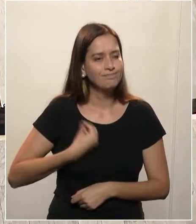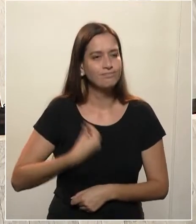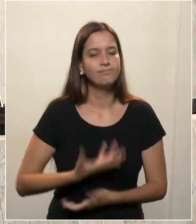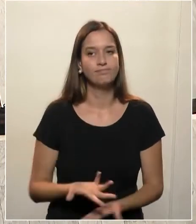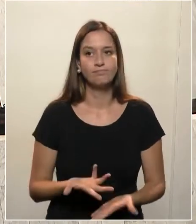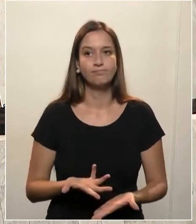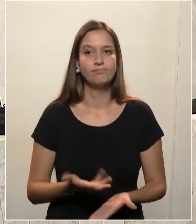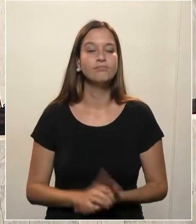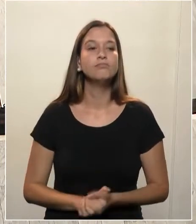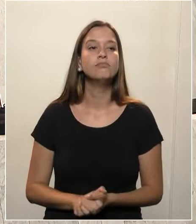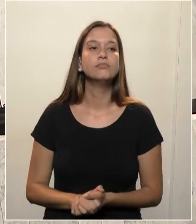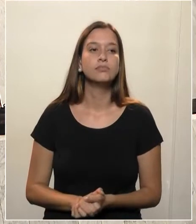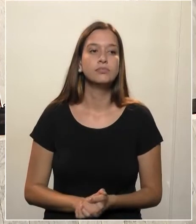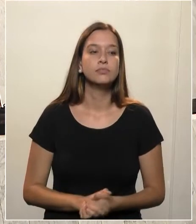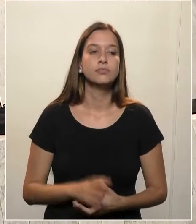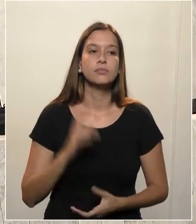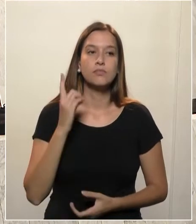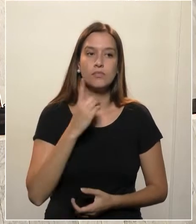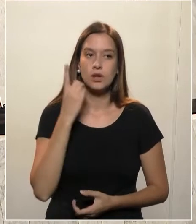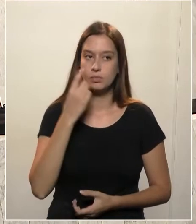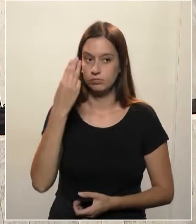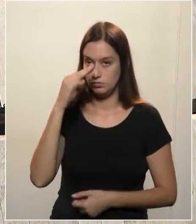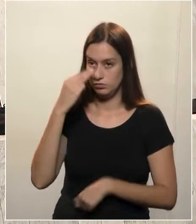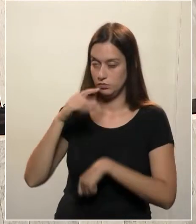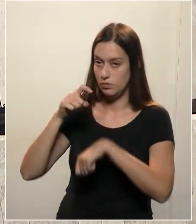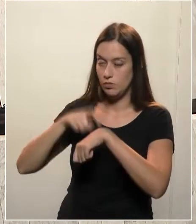Deputado Turino de Vossos Senhores, está escrito no grande expediente.